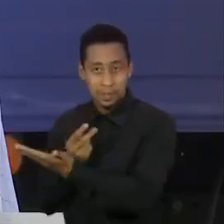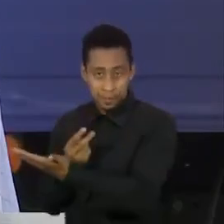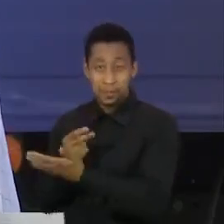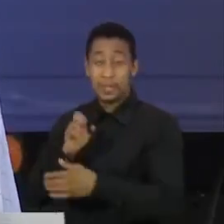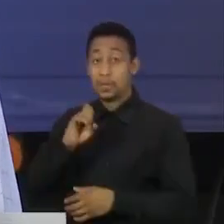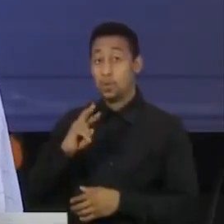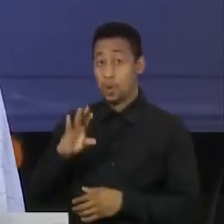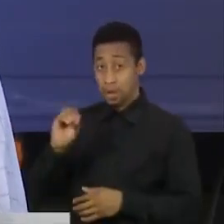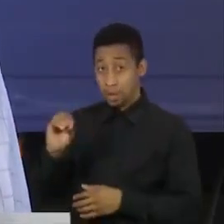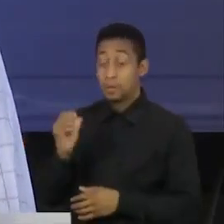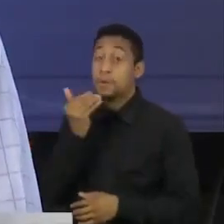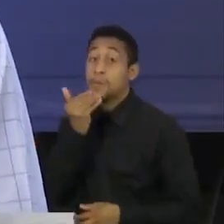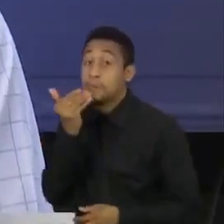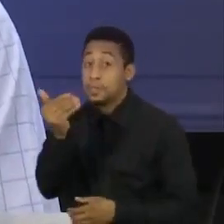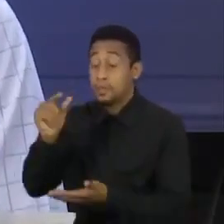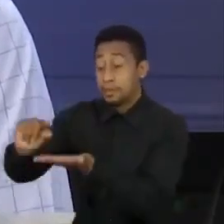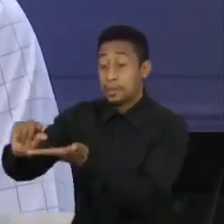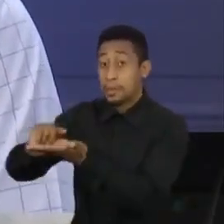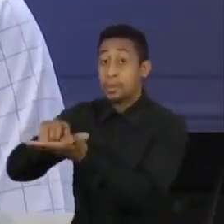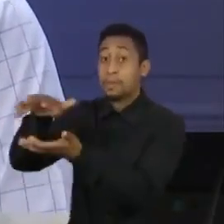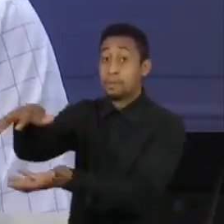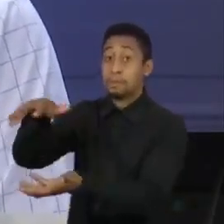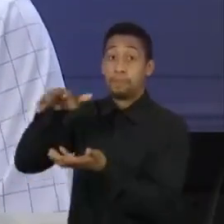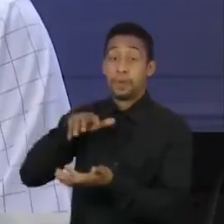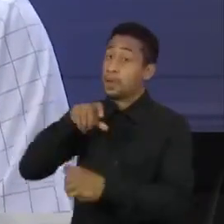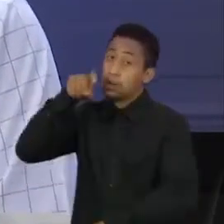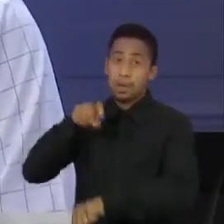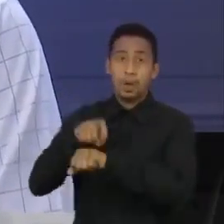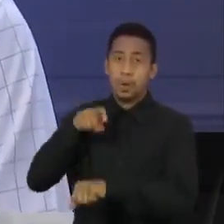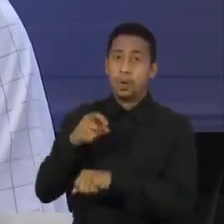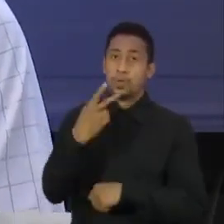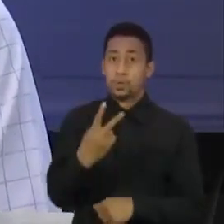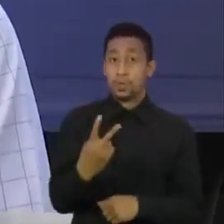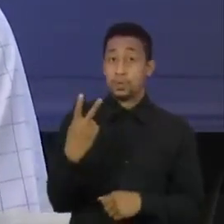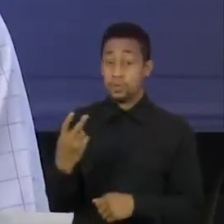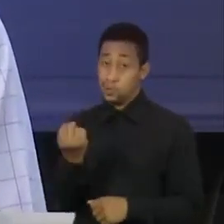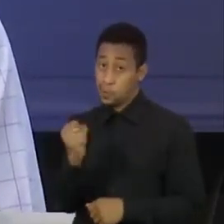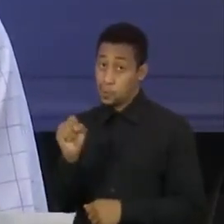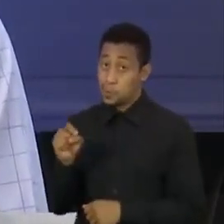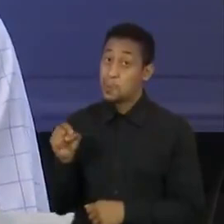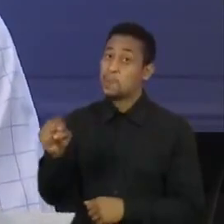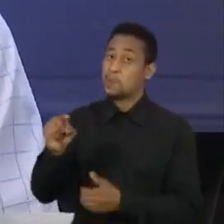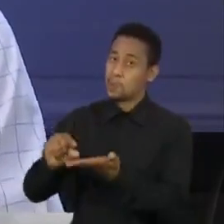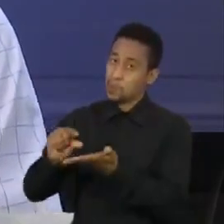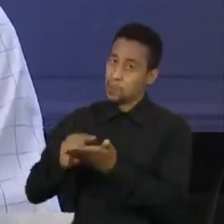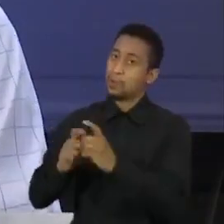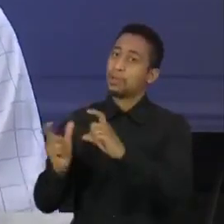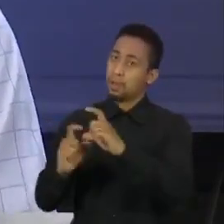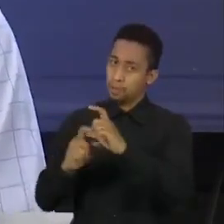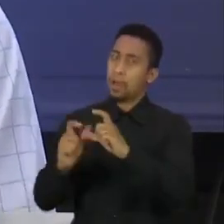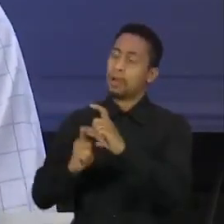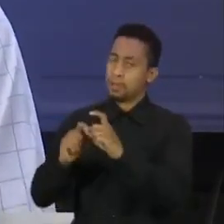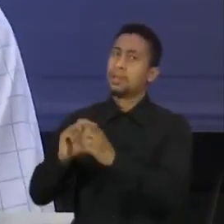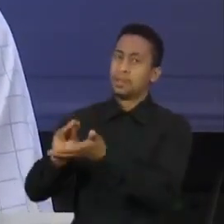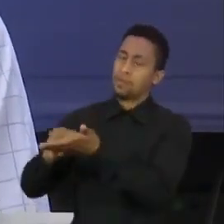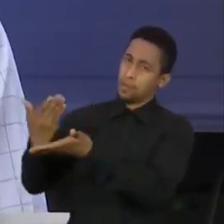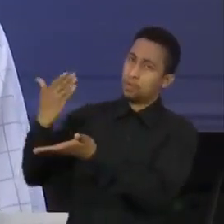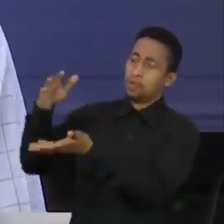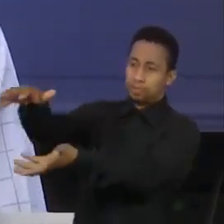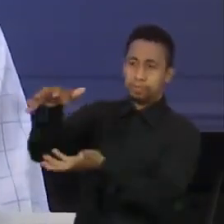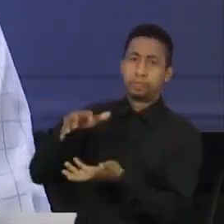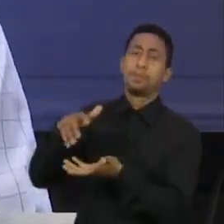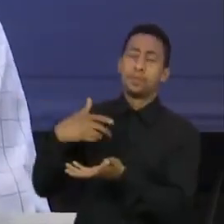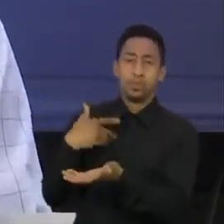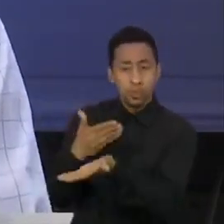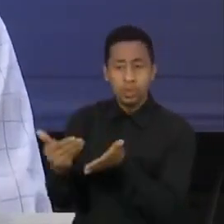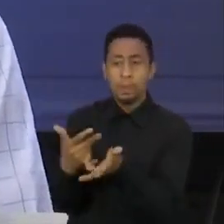para que ele solicite a entrega imediata das 228 mil doses da vacina da Pfizer, para que possamos seguir o programa